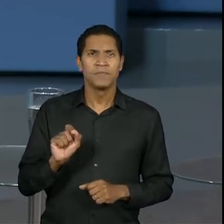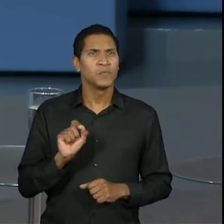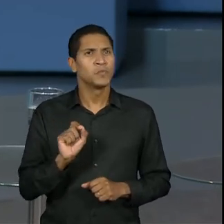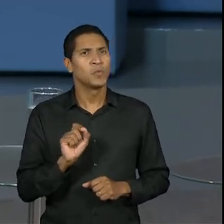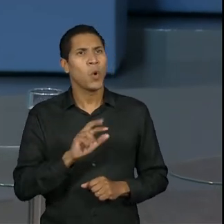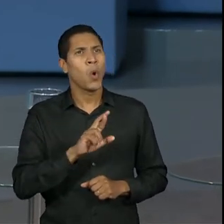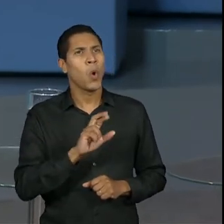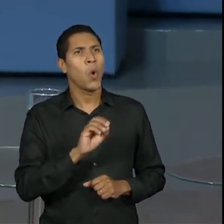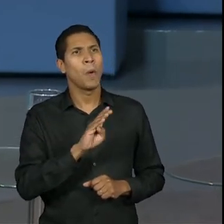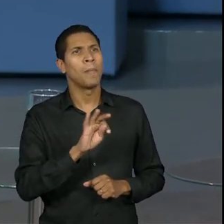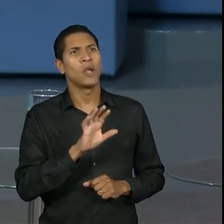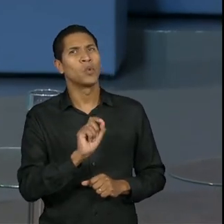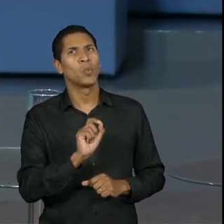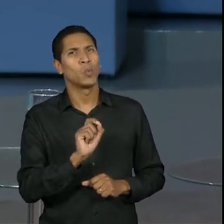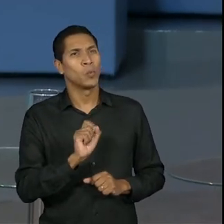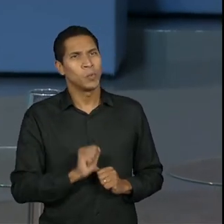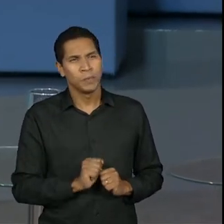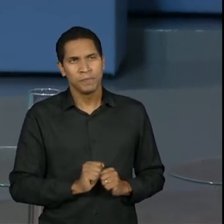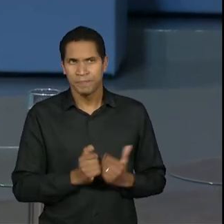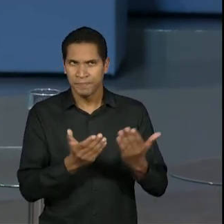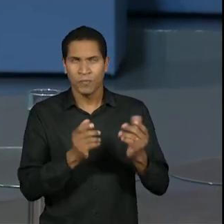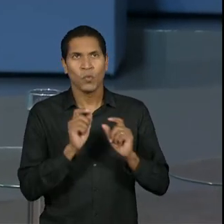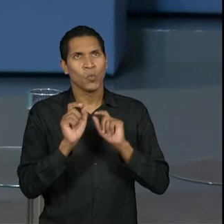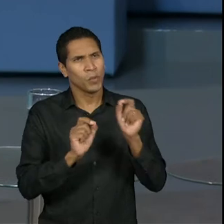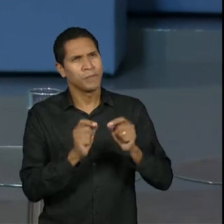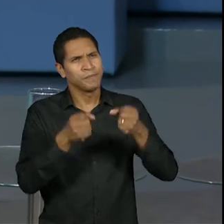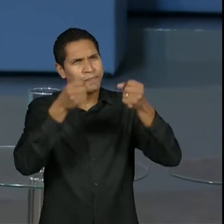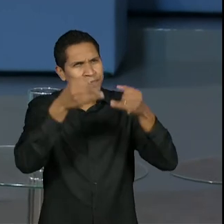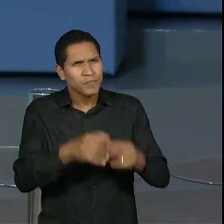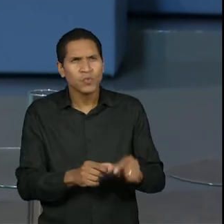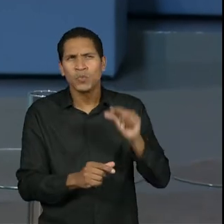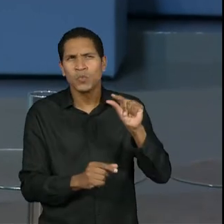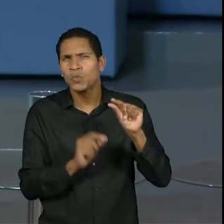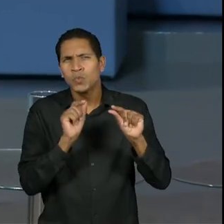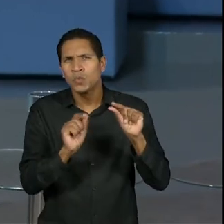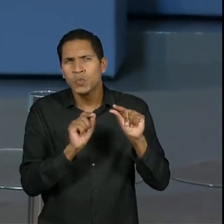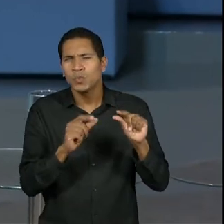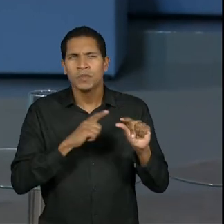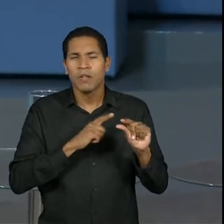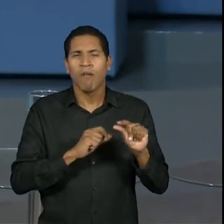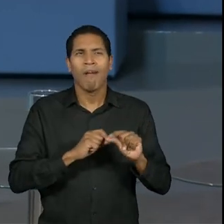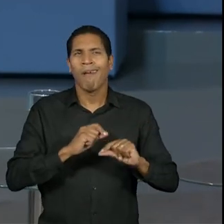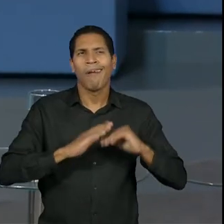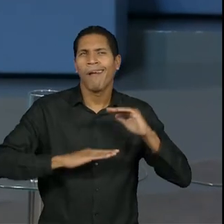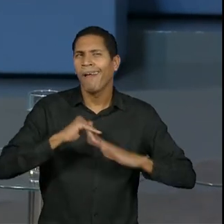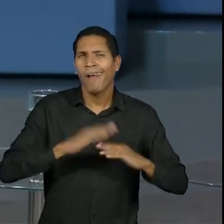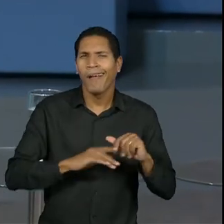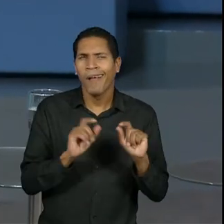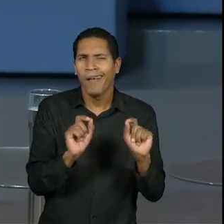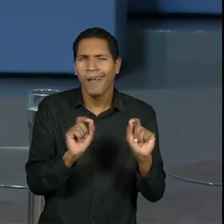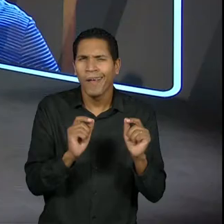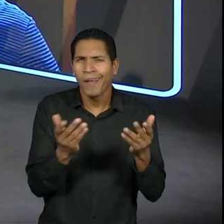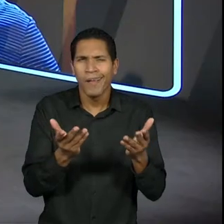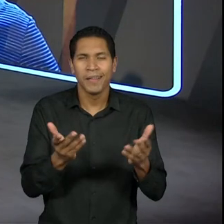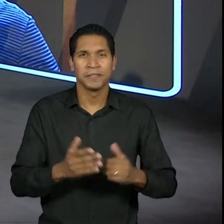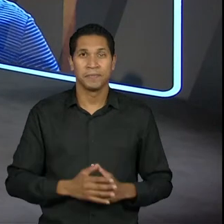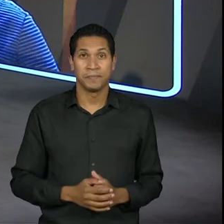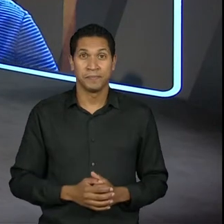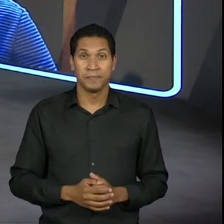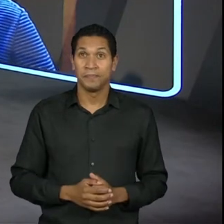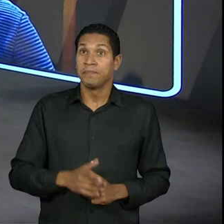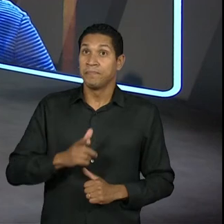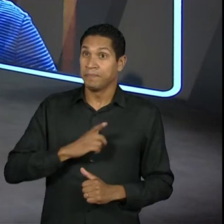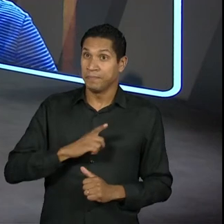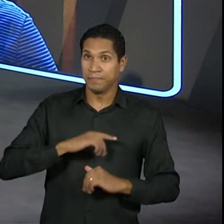que seriam... Antes da gente começar a falar, fala um pouquinho o que seriam essas atividades. As